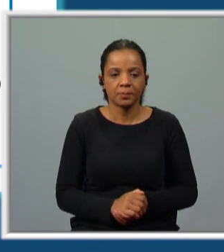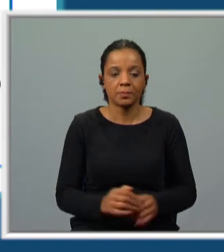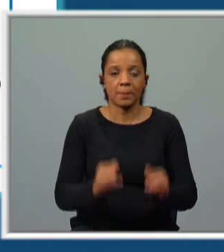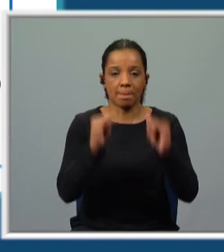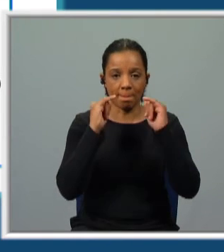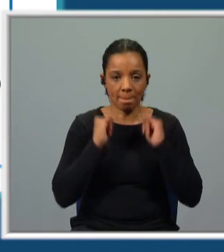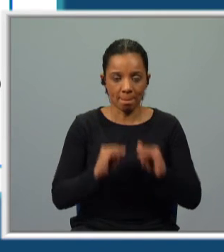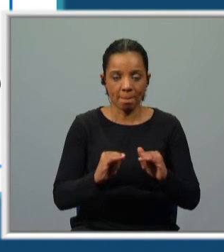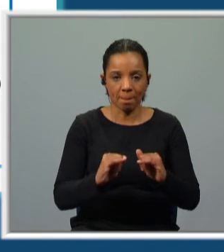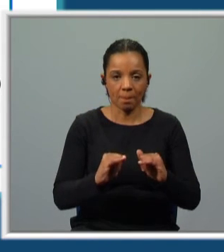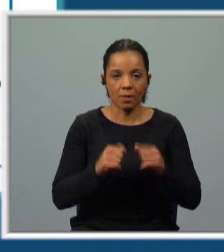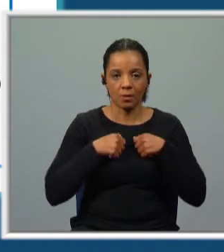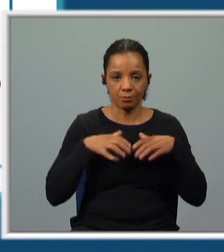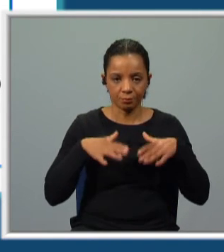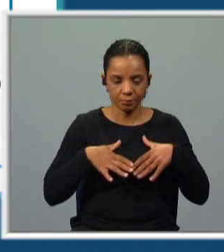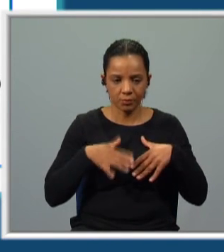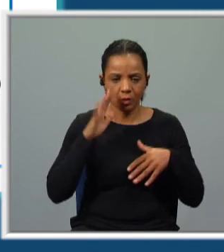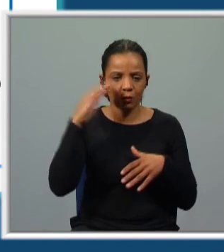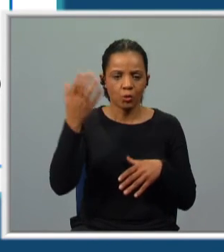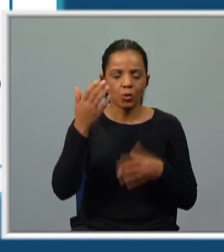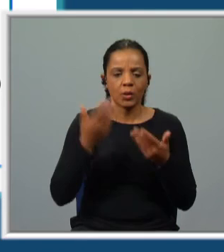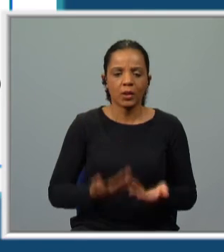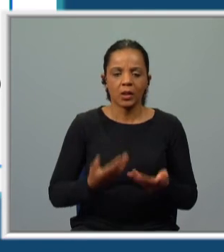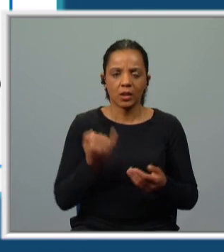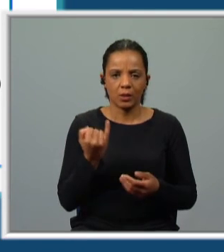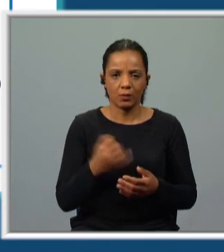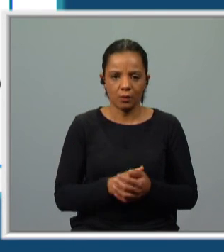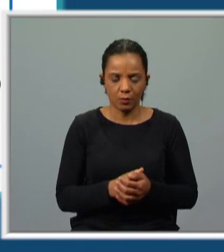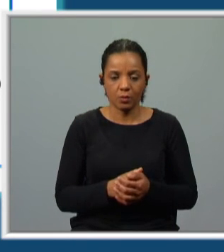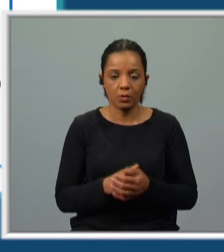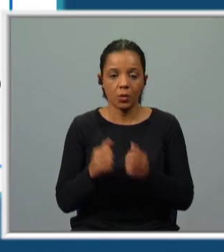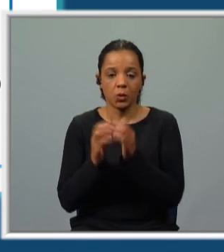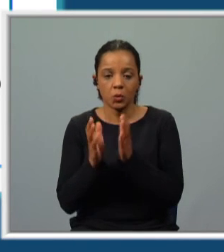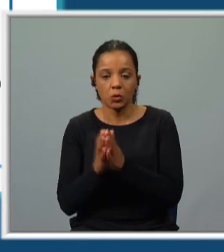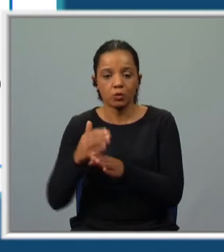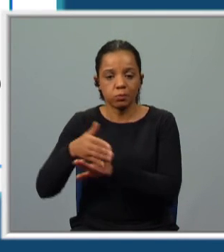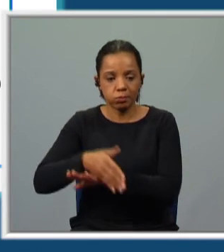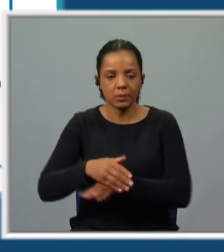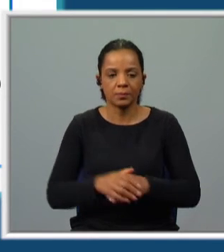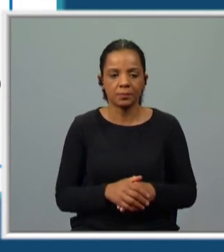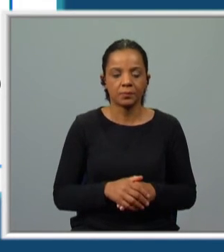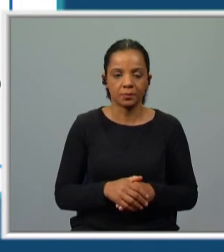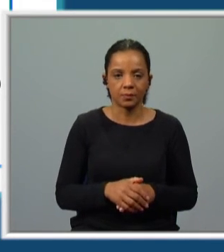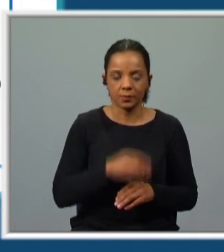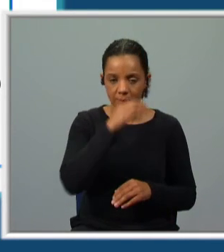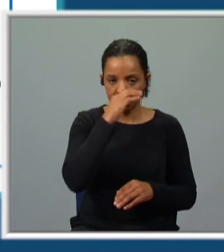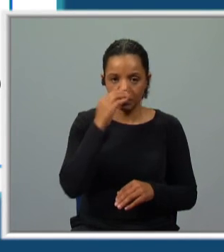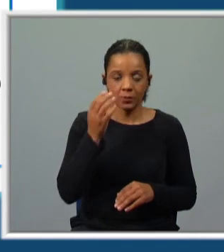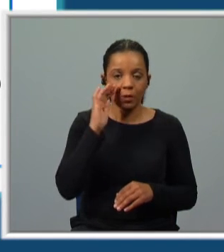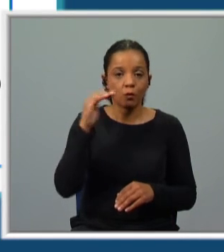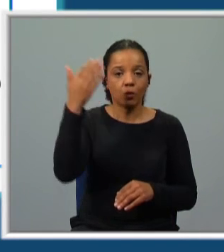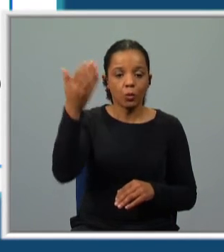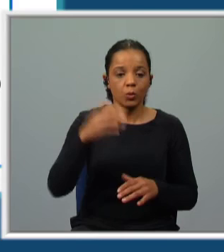tripulantes, futuro do indicativo. Todos neste naufrágio. Portanto, é um